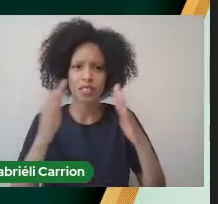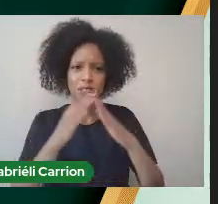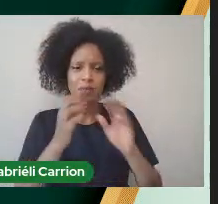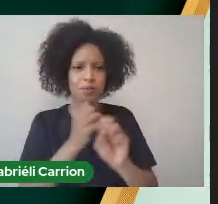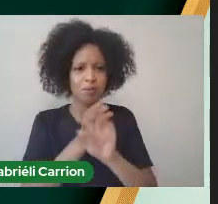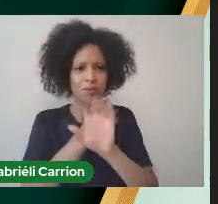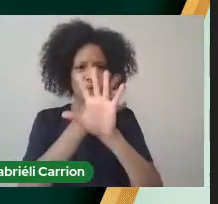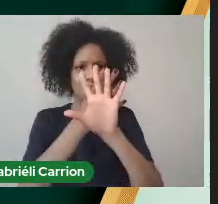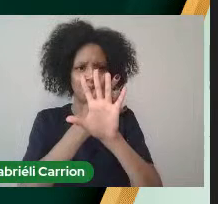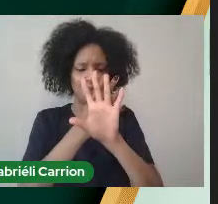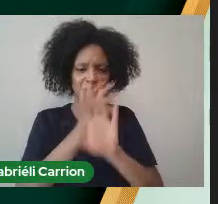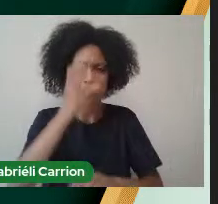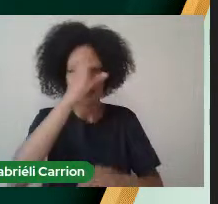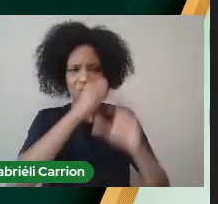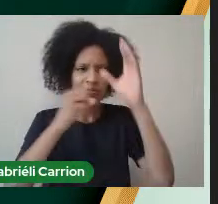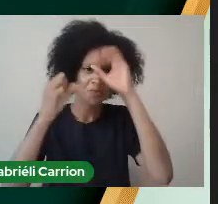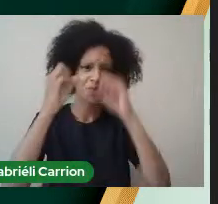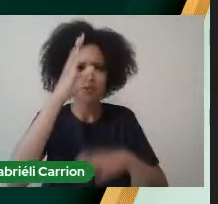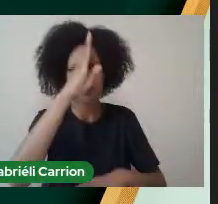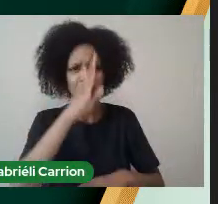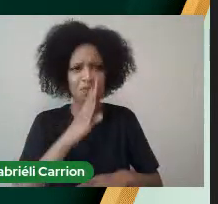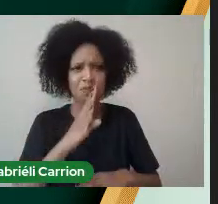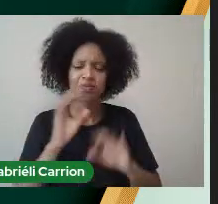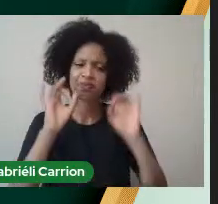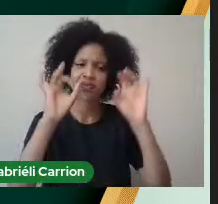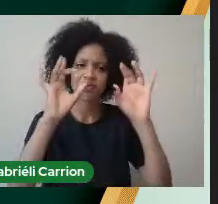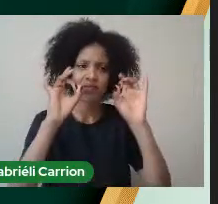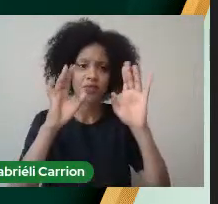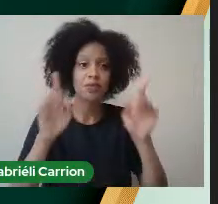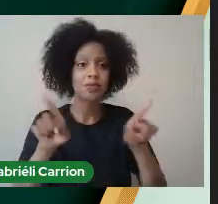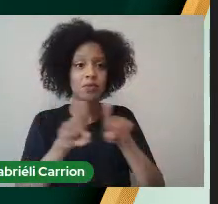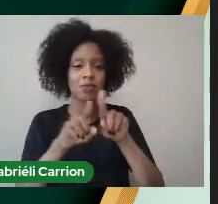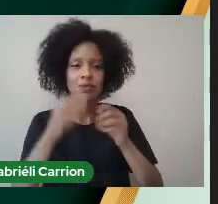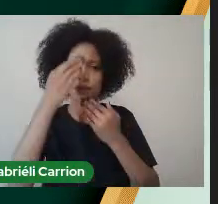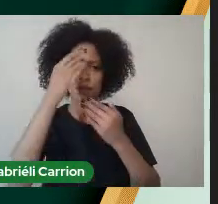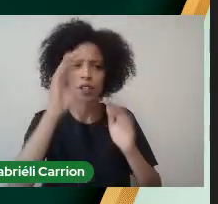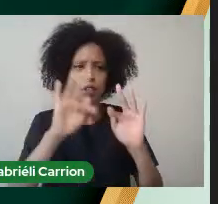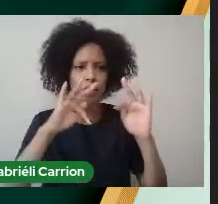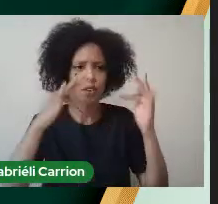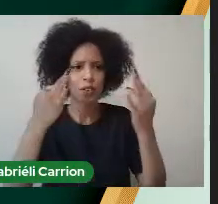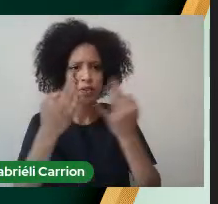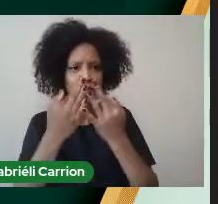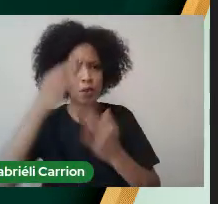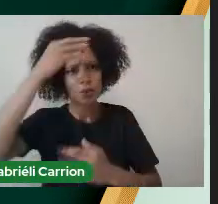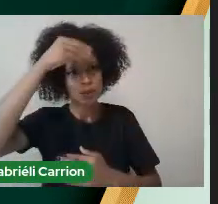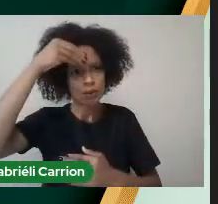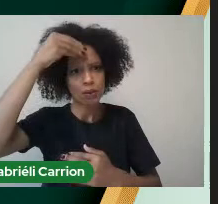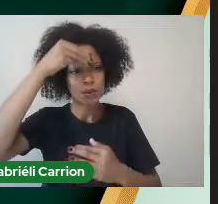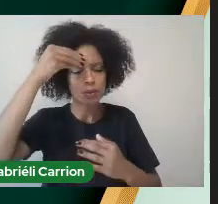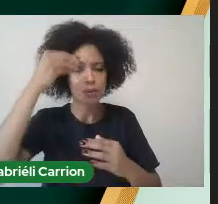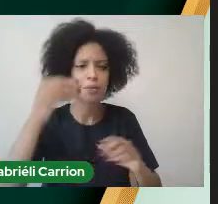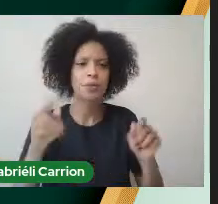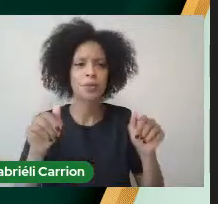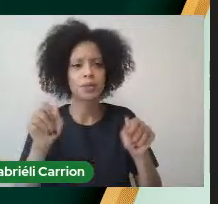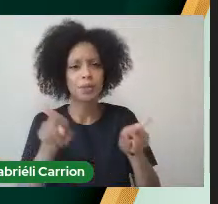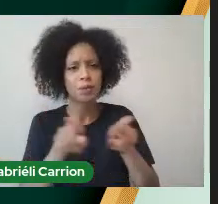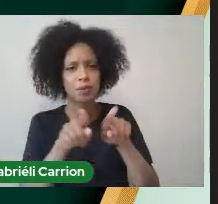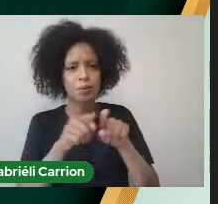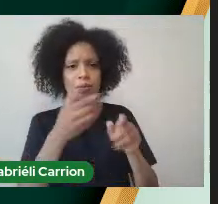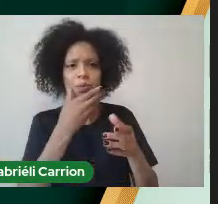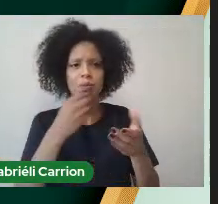qualidade Gratuitamente A minha família Minhas sobrinhas Ao meu companheiro Devido Lucas E